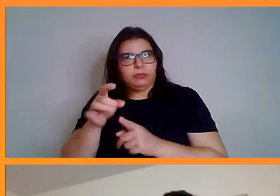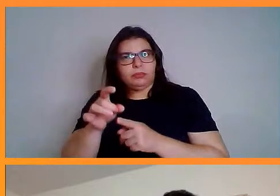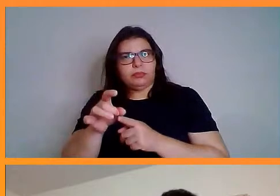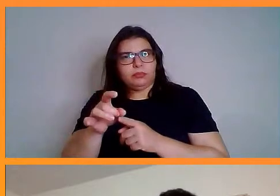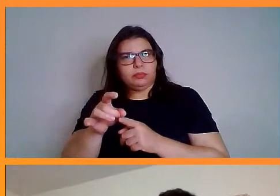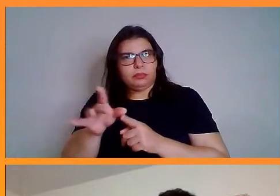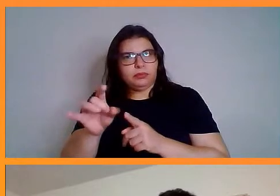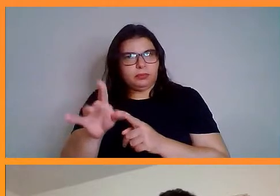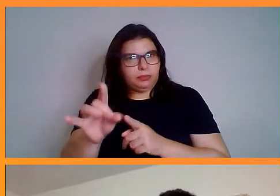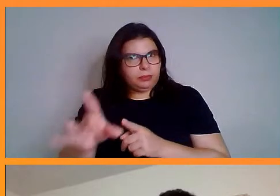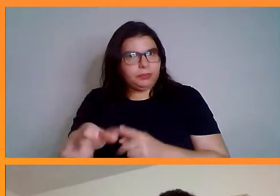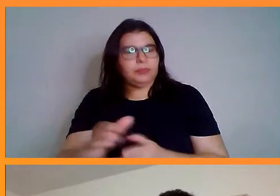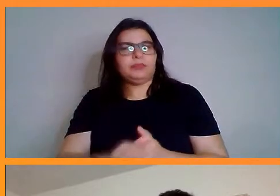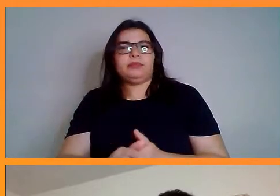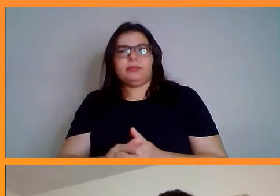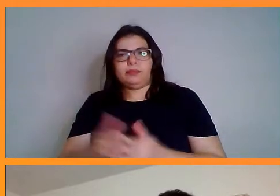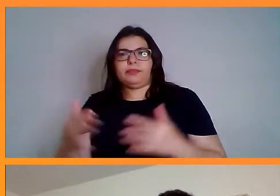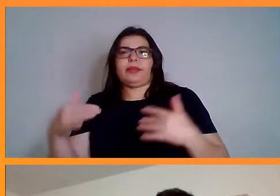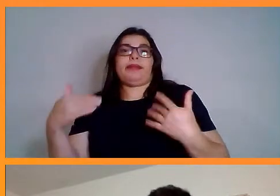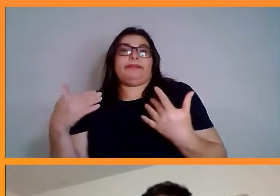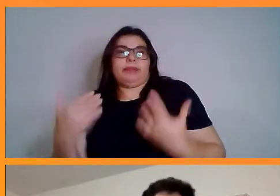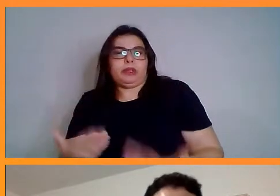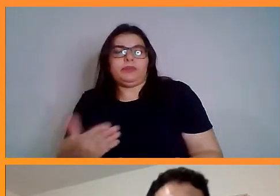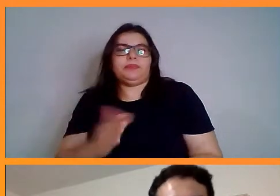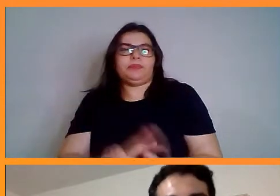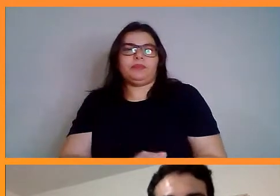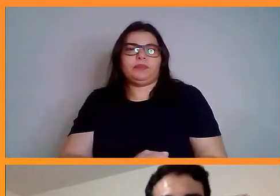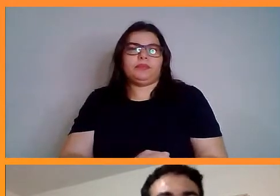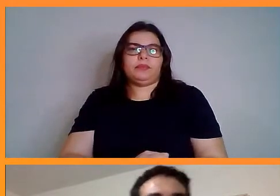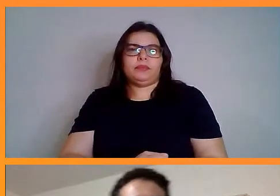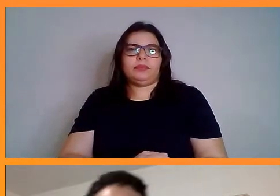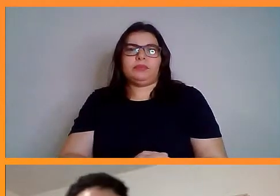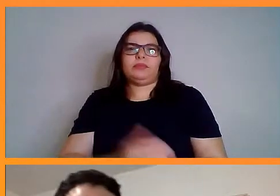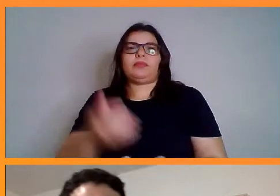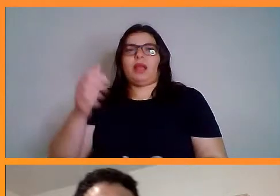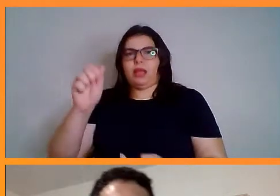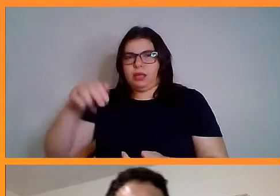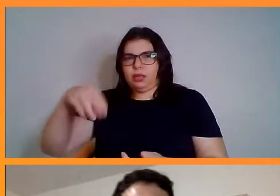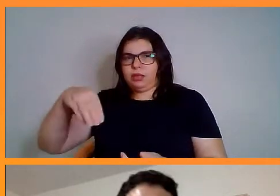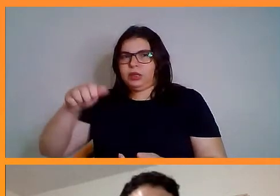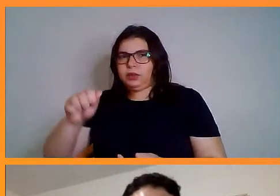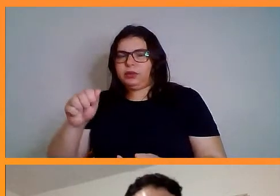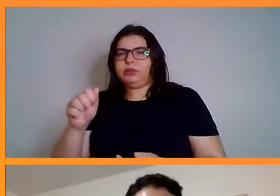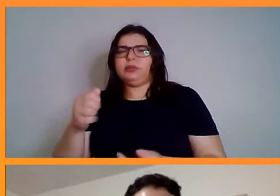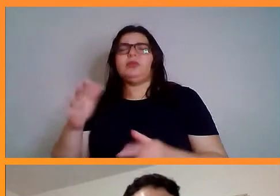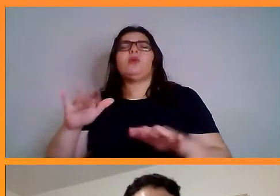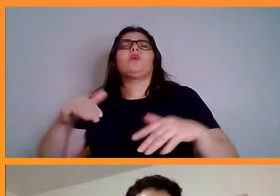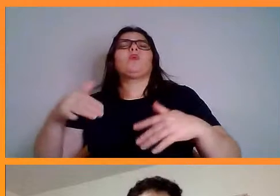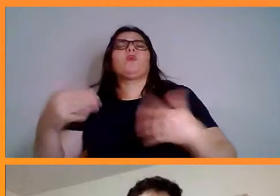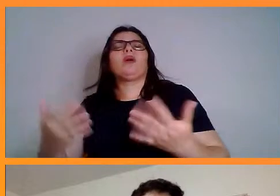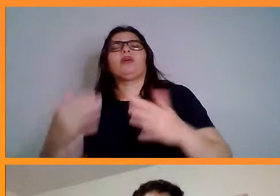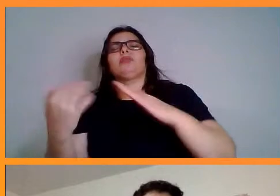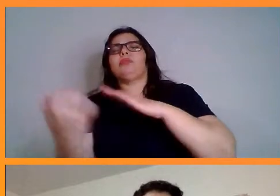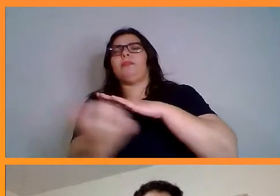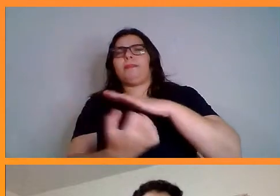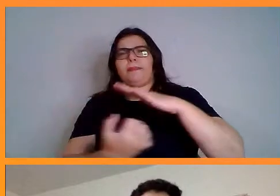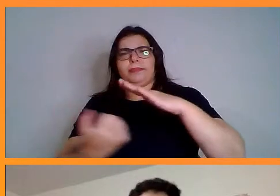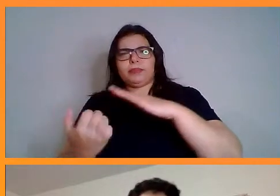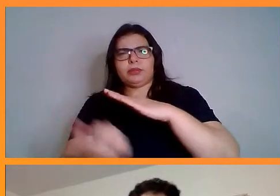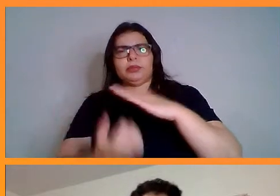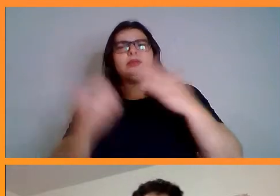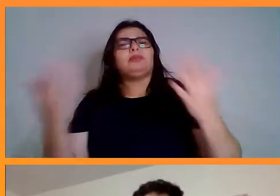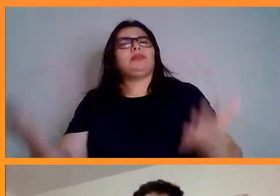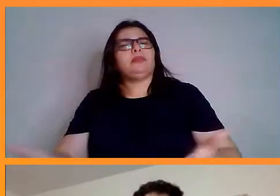Espero ter respondido. Bom, agora a pergunta, né, da Ana Beatriz. Quais as empresas que incentivam e